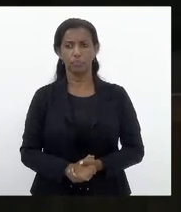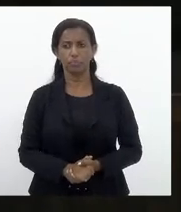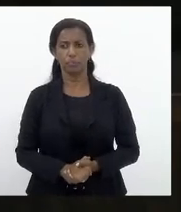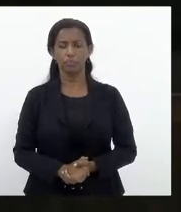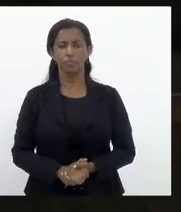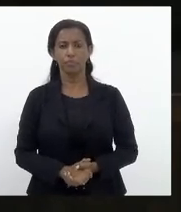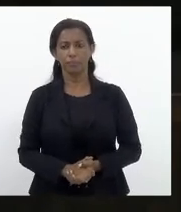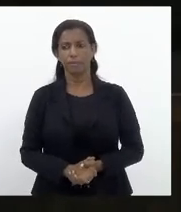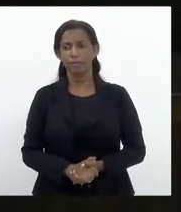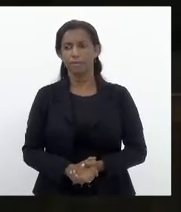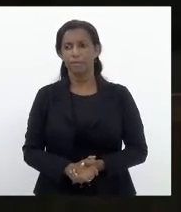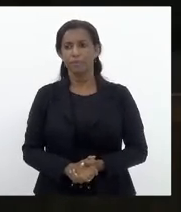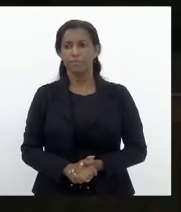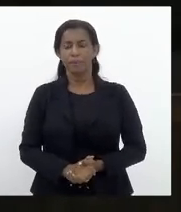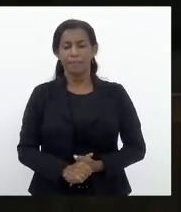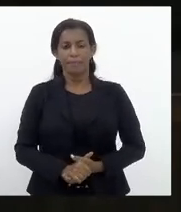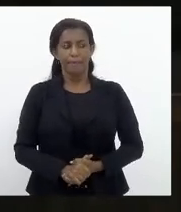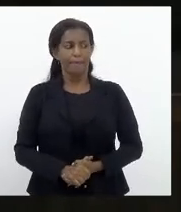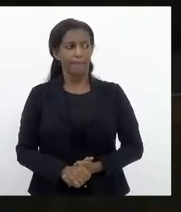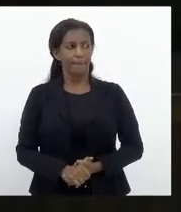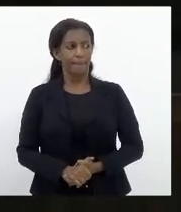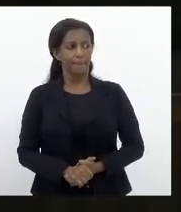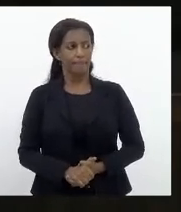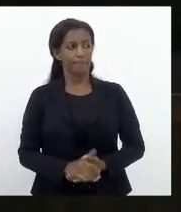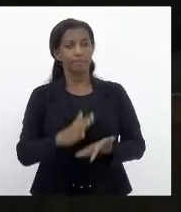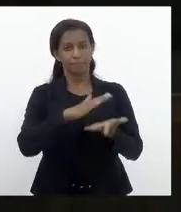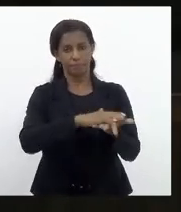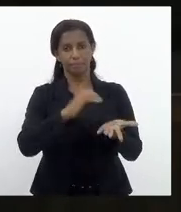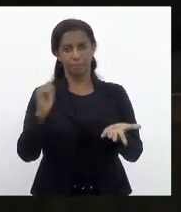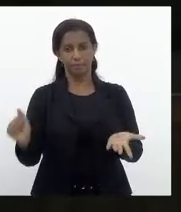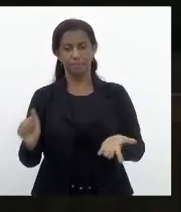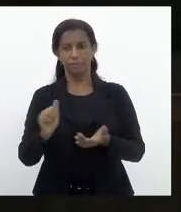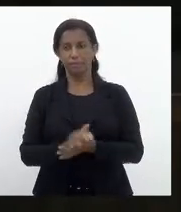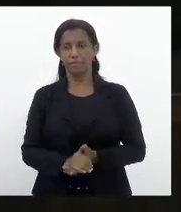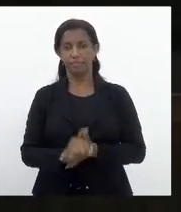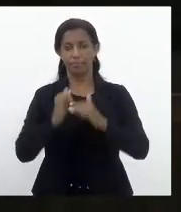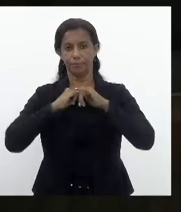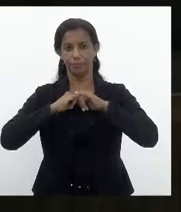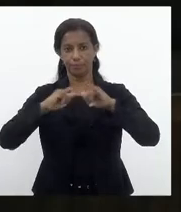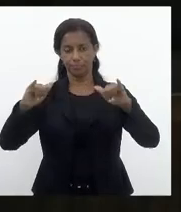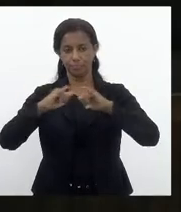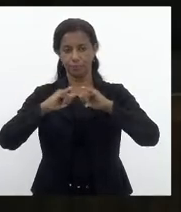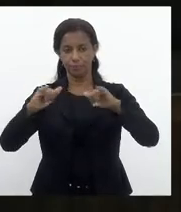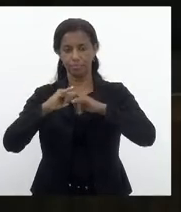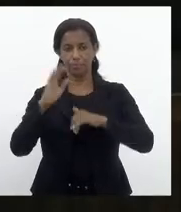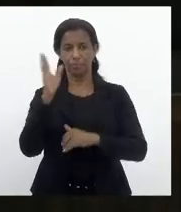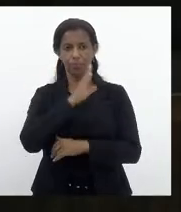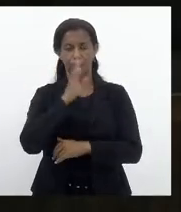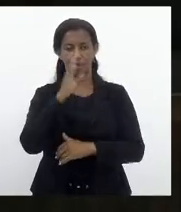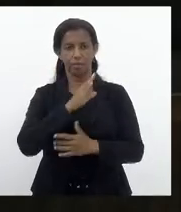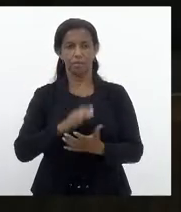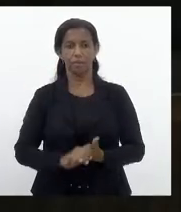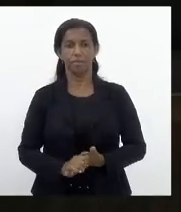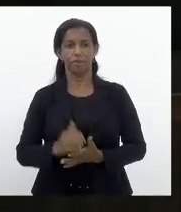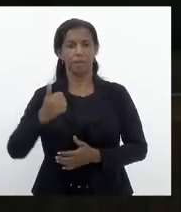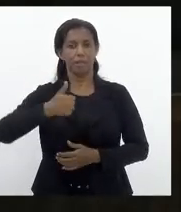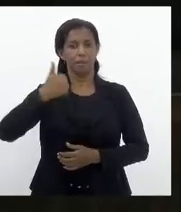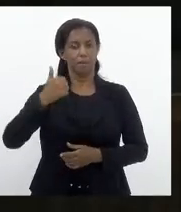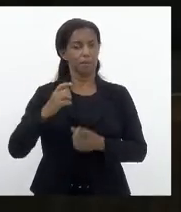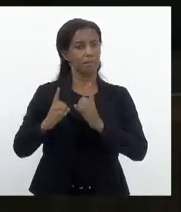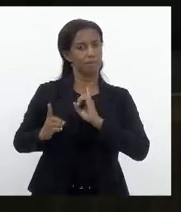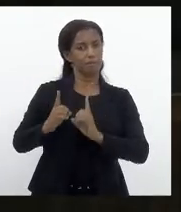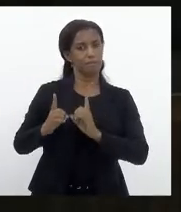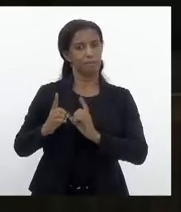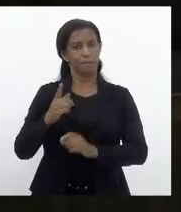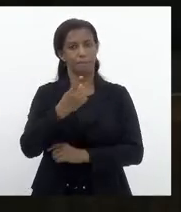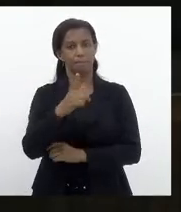a presidência acata o pedido de vossa excelência, retirado de pauta. Anuncio em tramitação ordinária em primeira discussão o